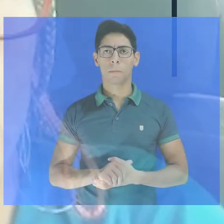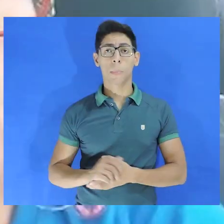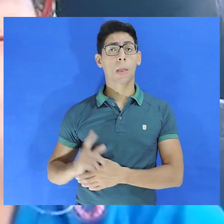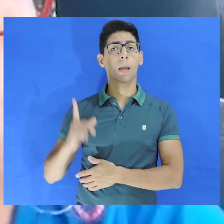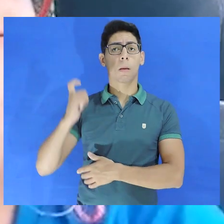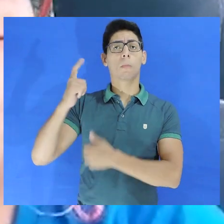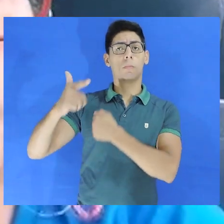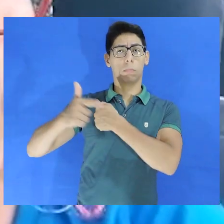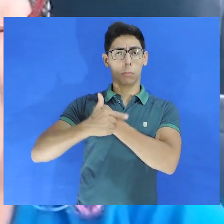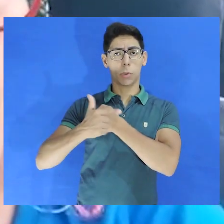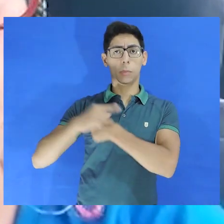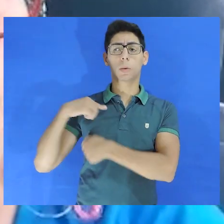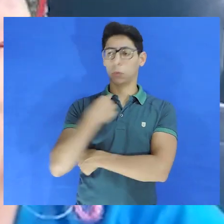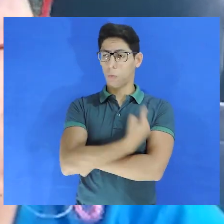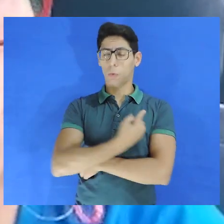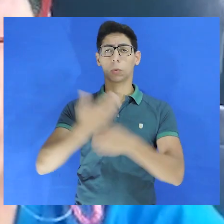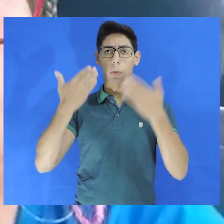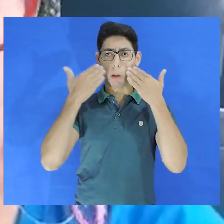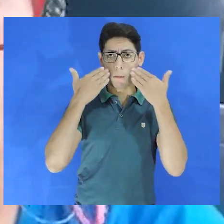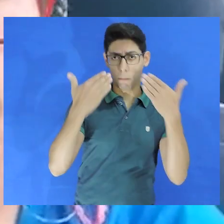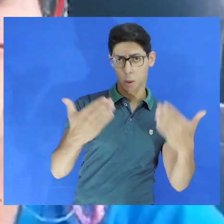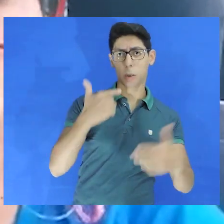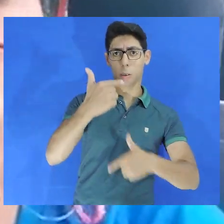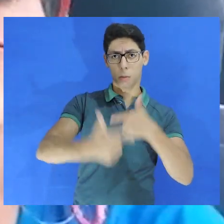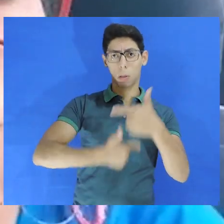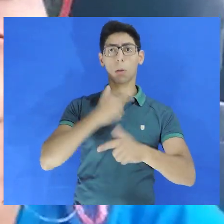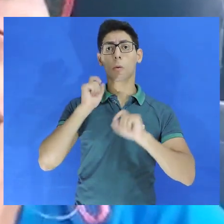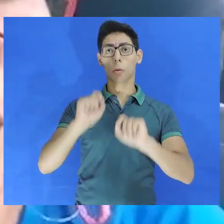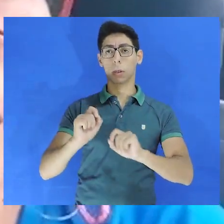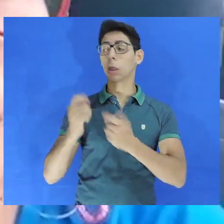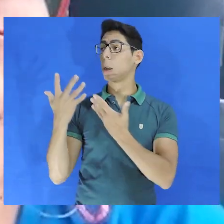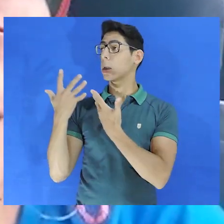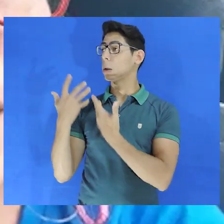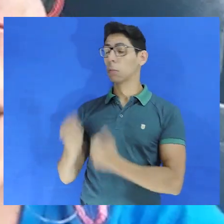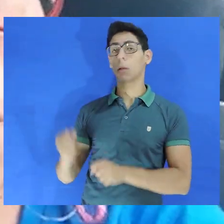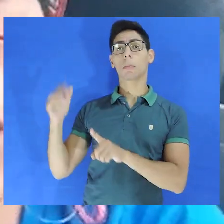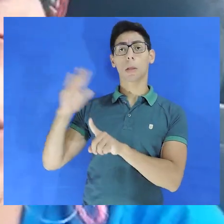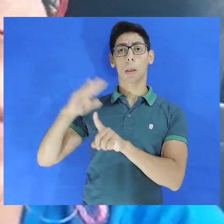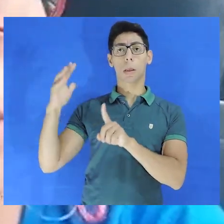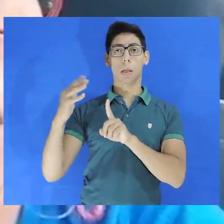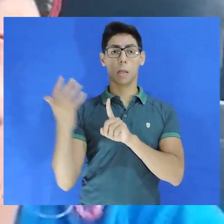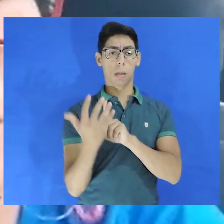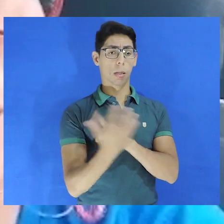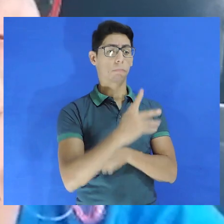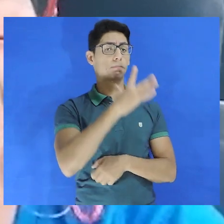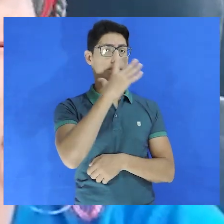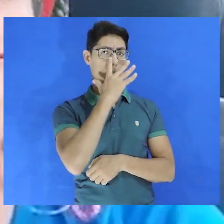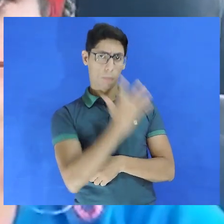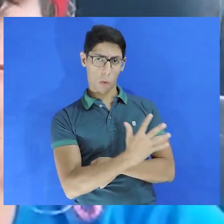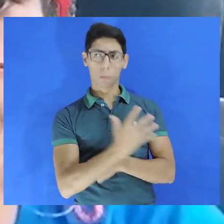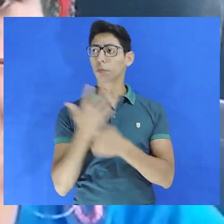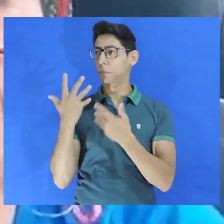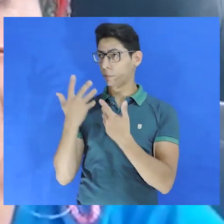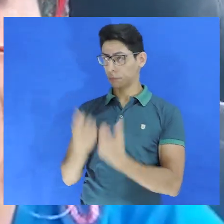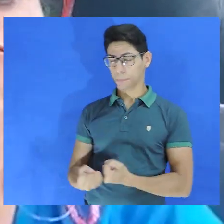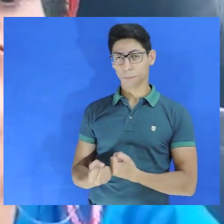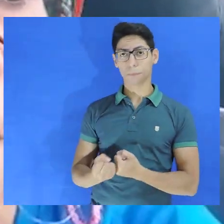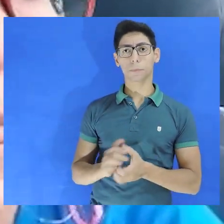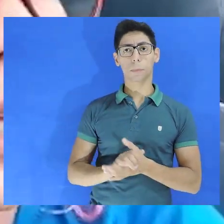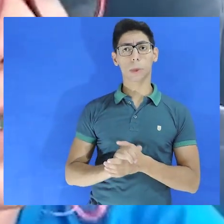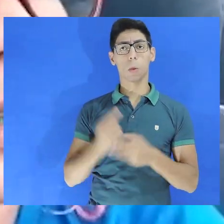Um dos papéis das comissões e nós da frente é recebermos demandas, denúncias